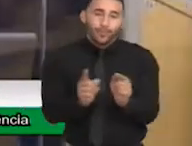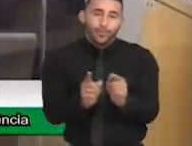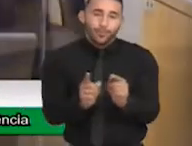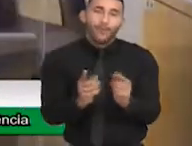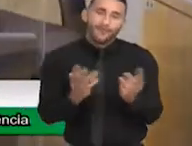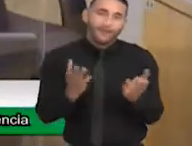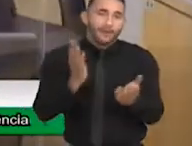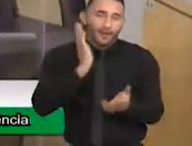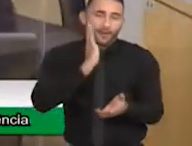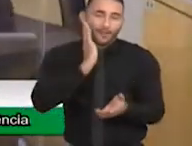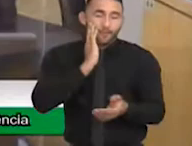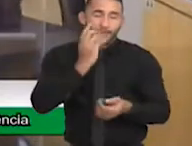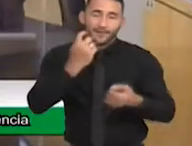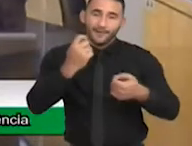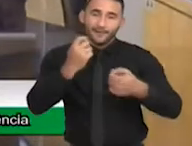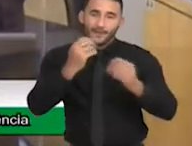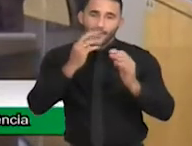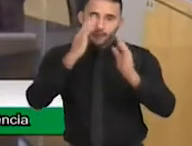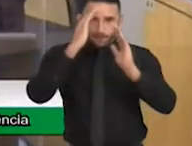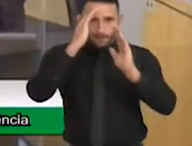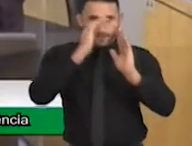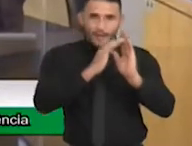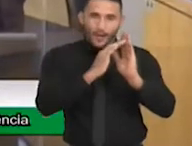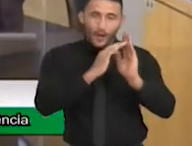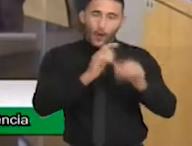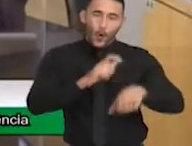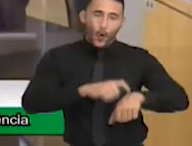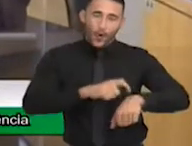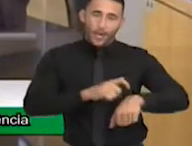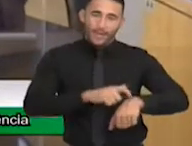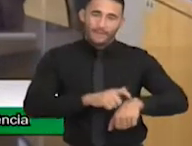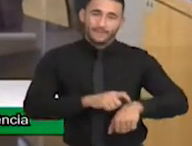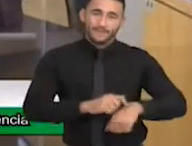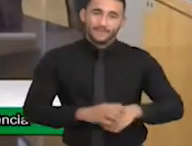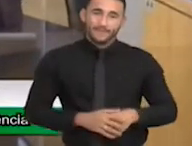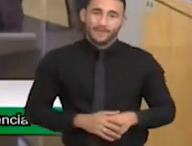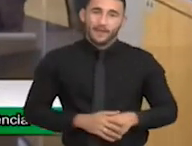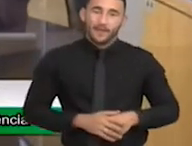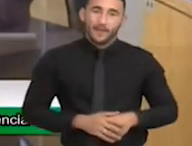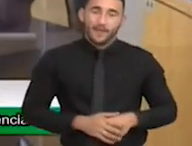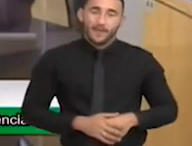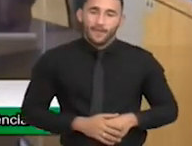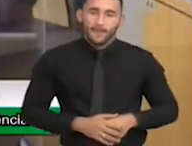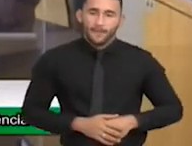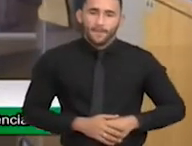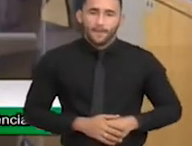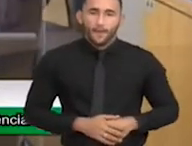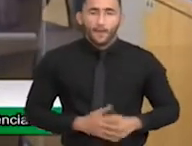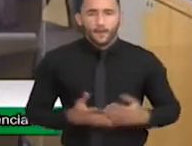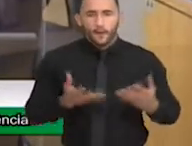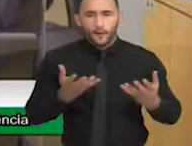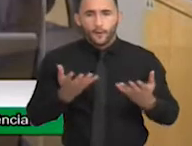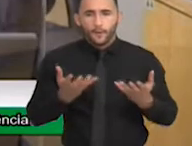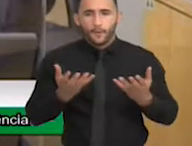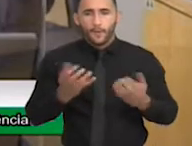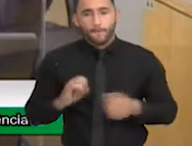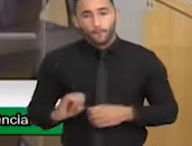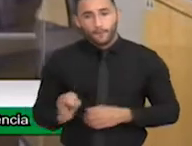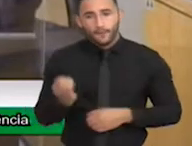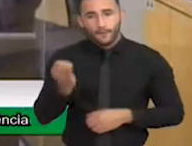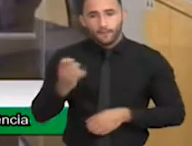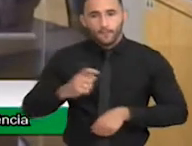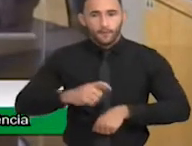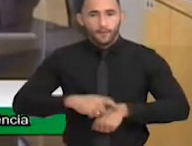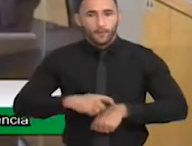a gente tem horário, ainda bem que eu vou usar também a tribuna e